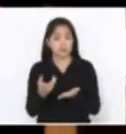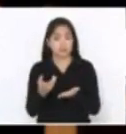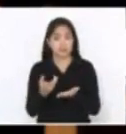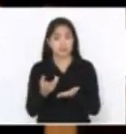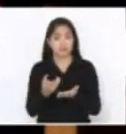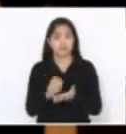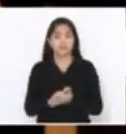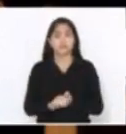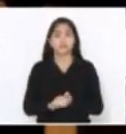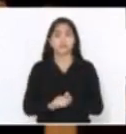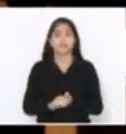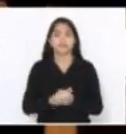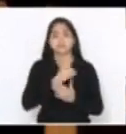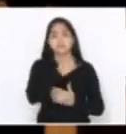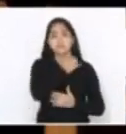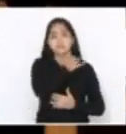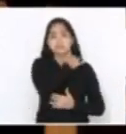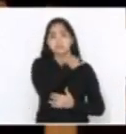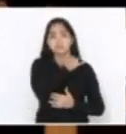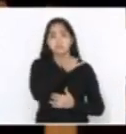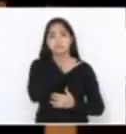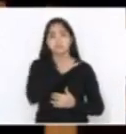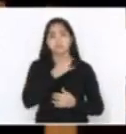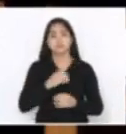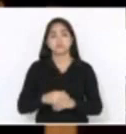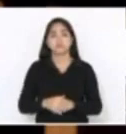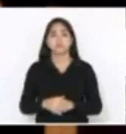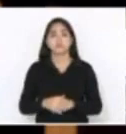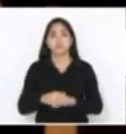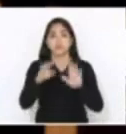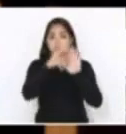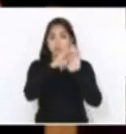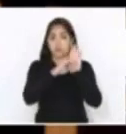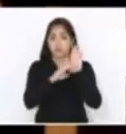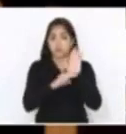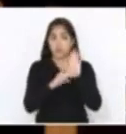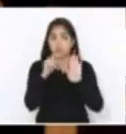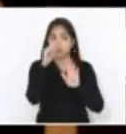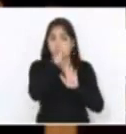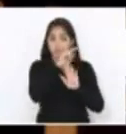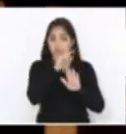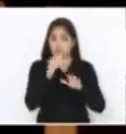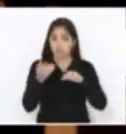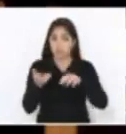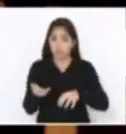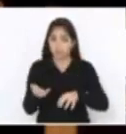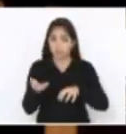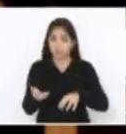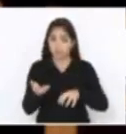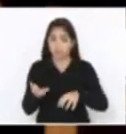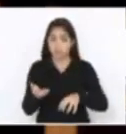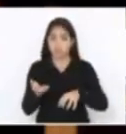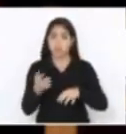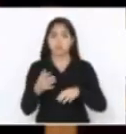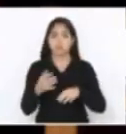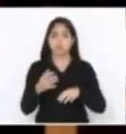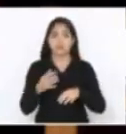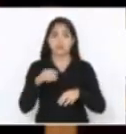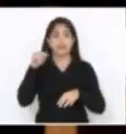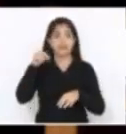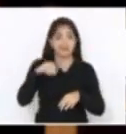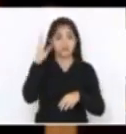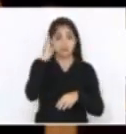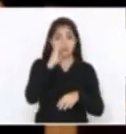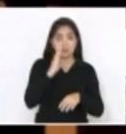questões que estão hoje em pauta no Congresso Nacional, do tipo de deputado, infelizmente, que o Brasil